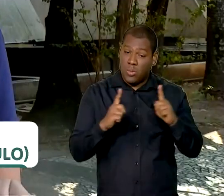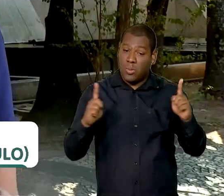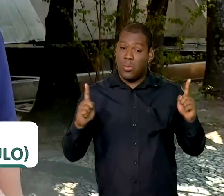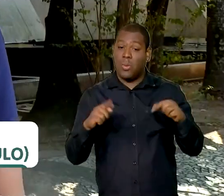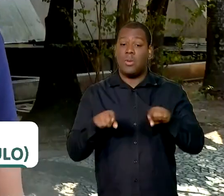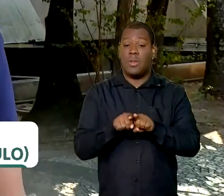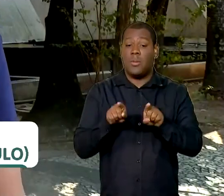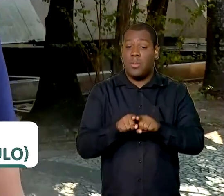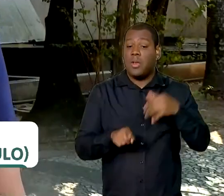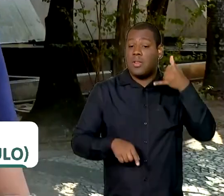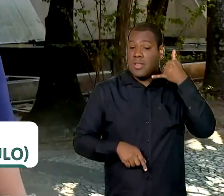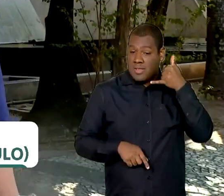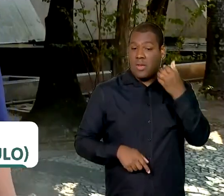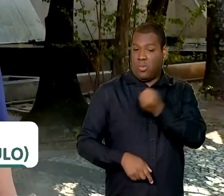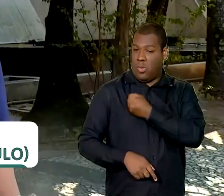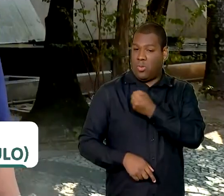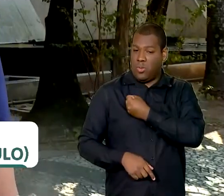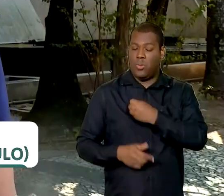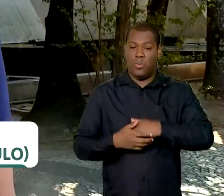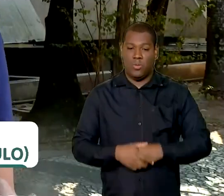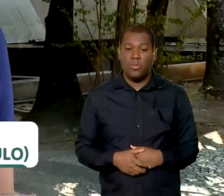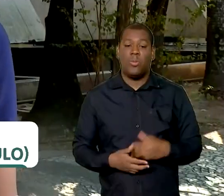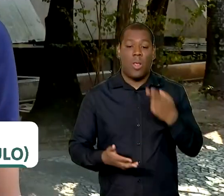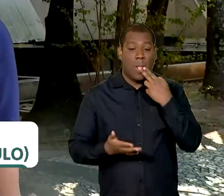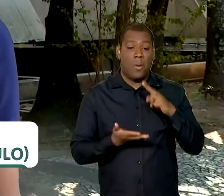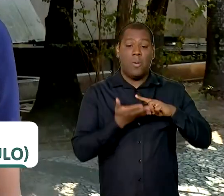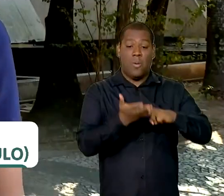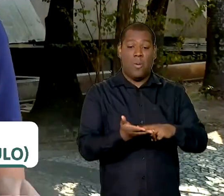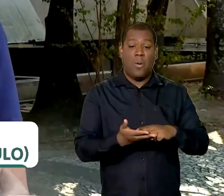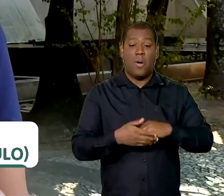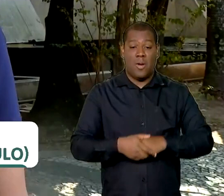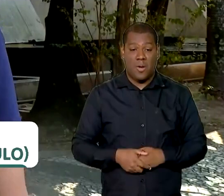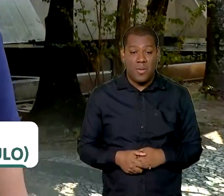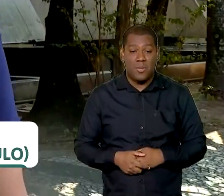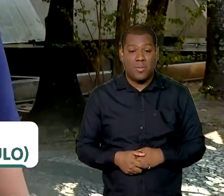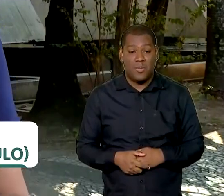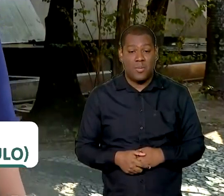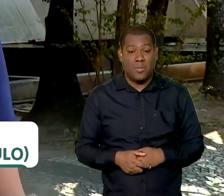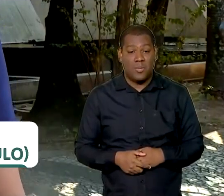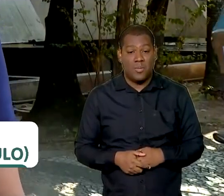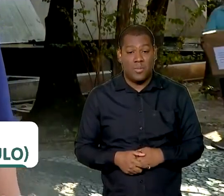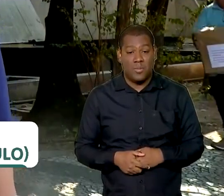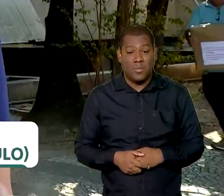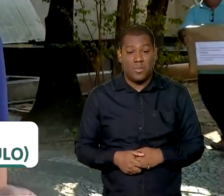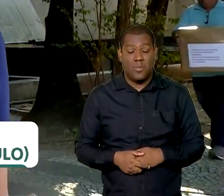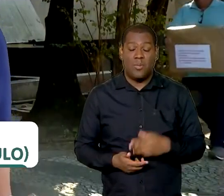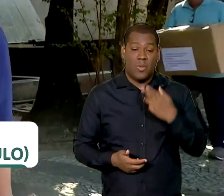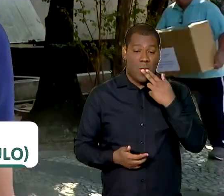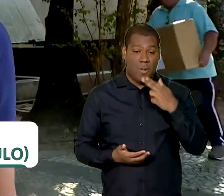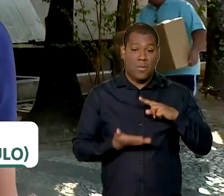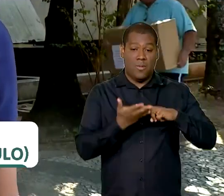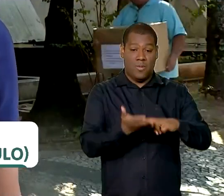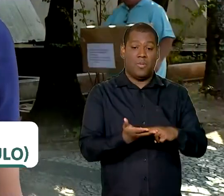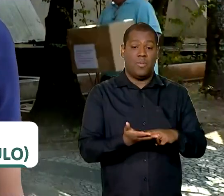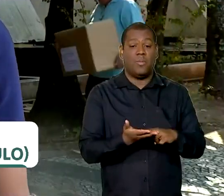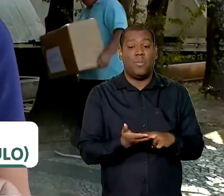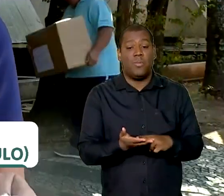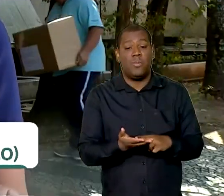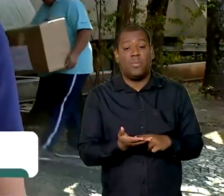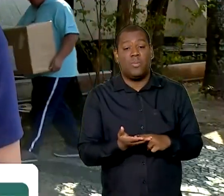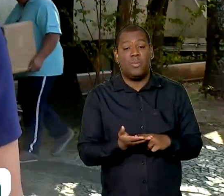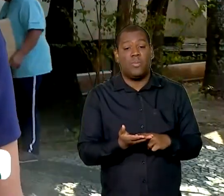telefone para contato. Os Correios estão doando também os itens de refugio, que são aquelas entregas cujo